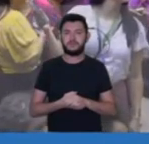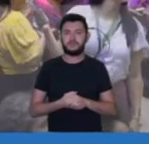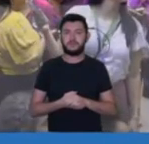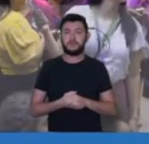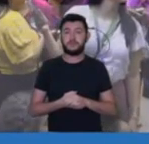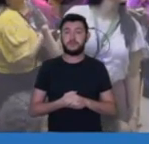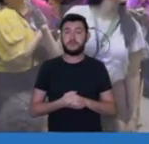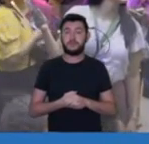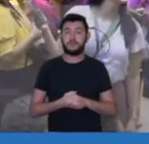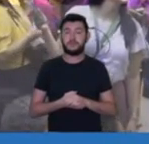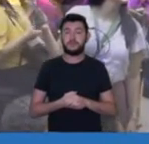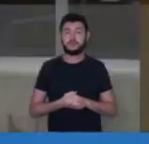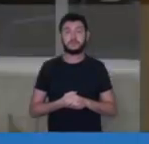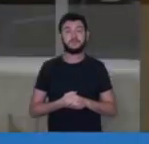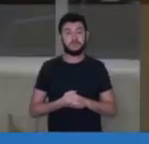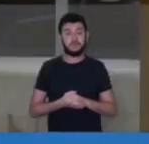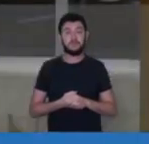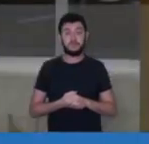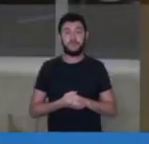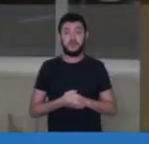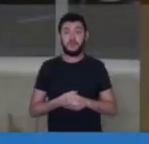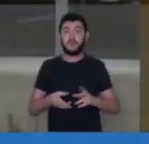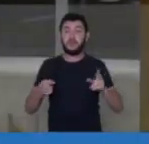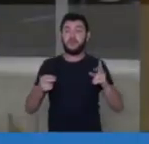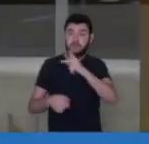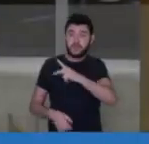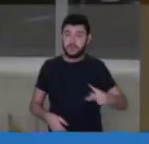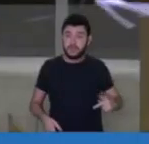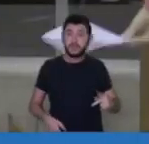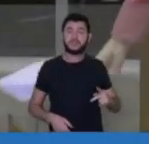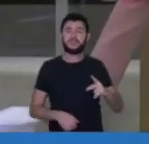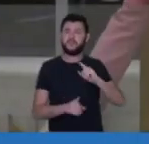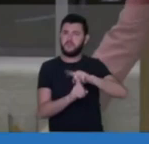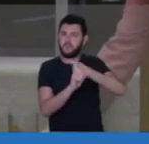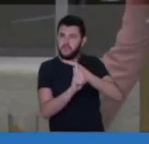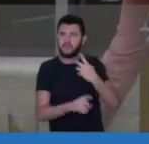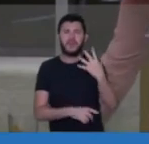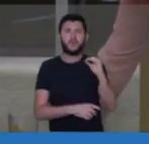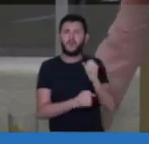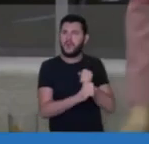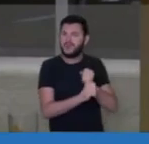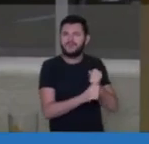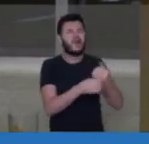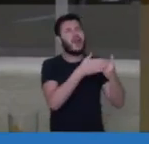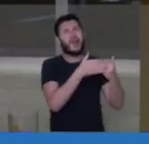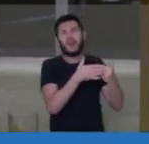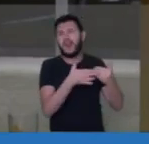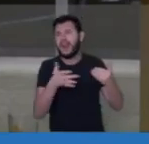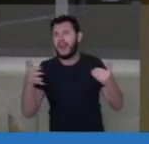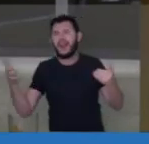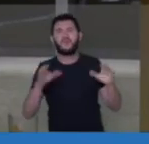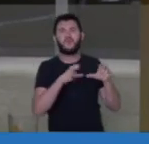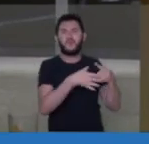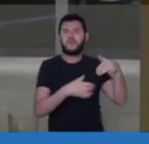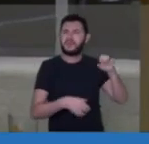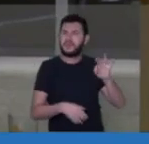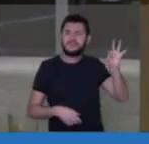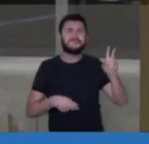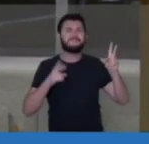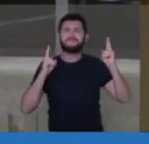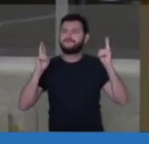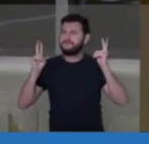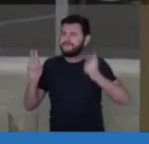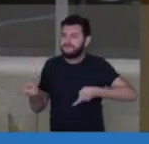E que vai manter, presidente, por mais 40, por mais quantos anos forem necessários. Porque enquanto